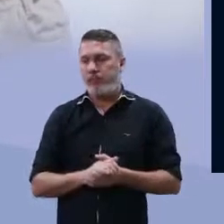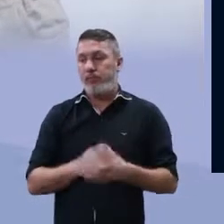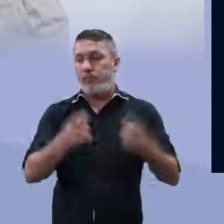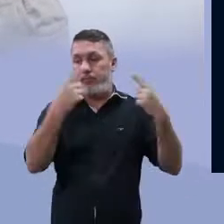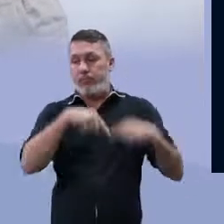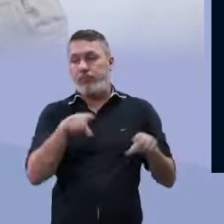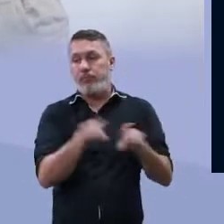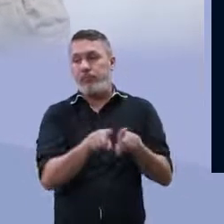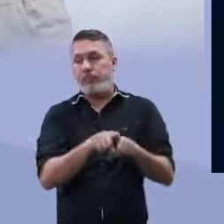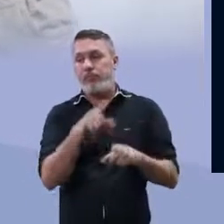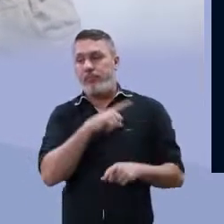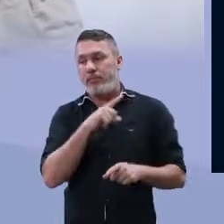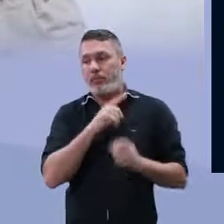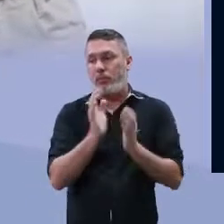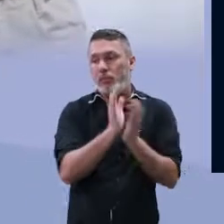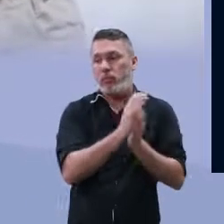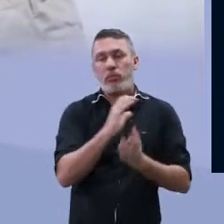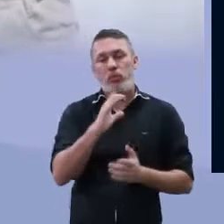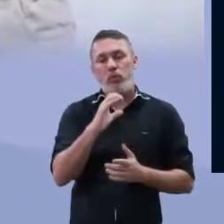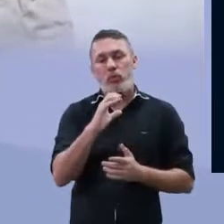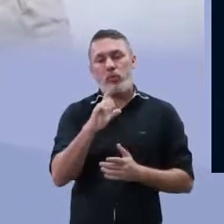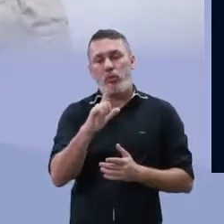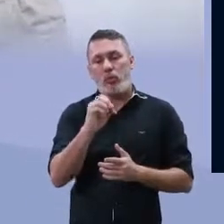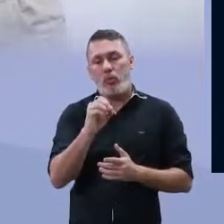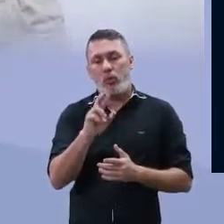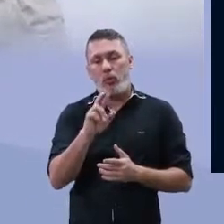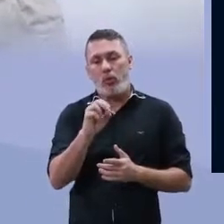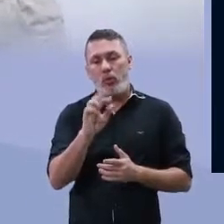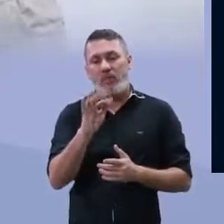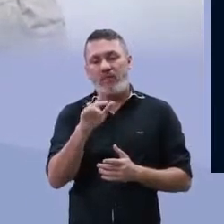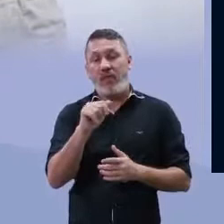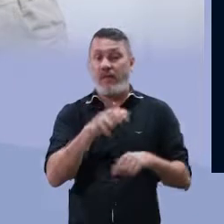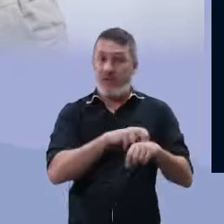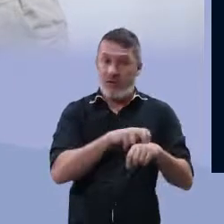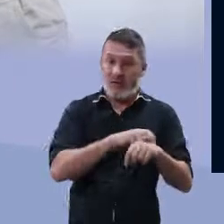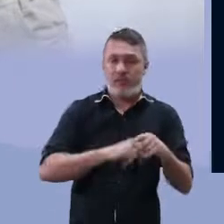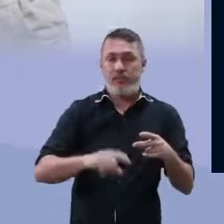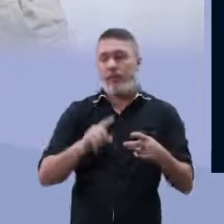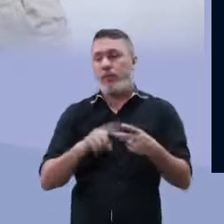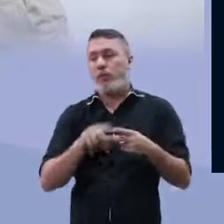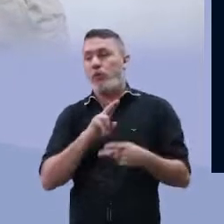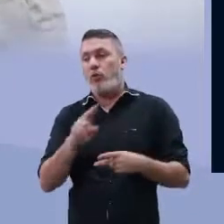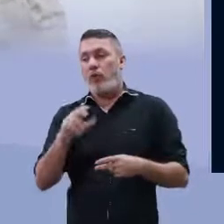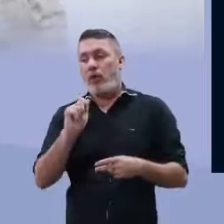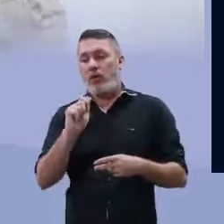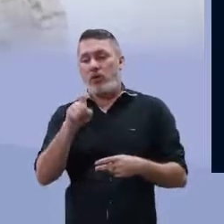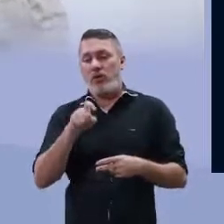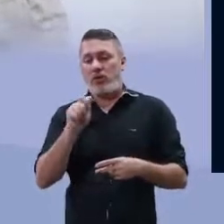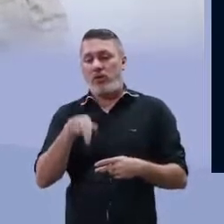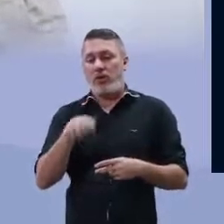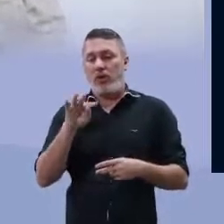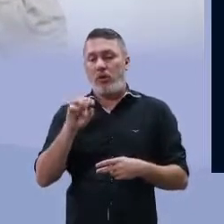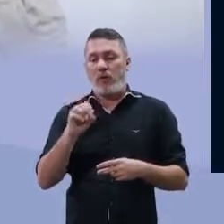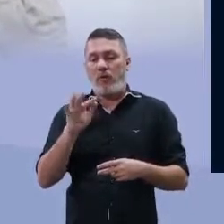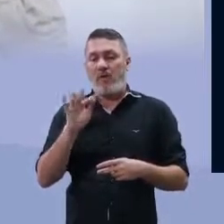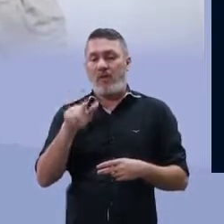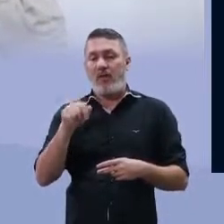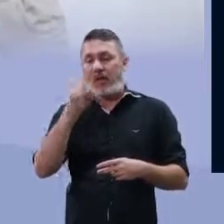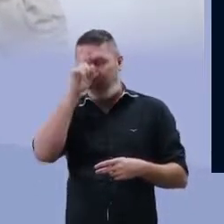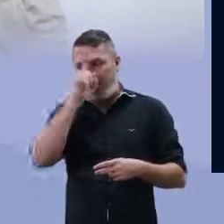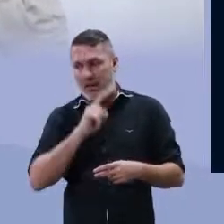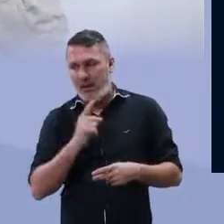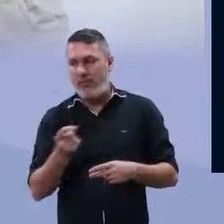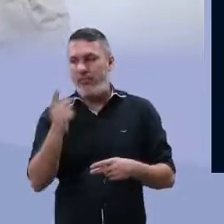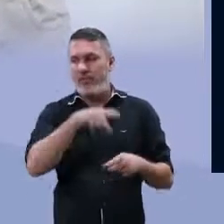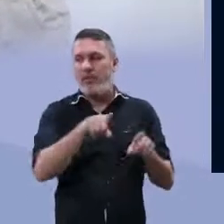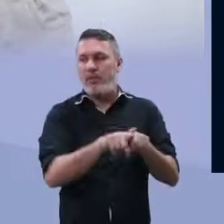cloroplastos. Então vão apresentar a clorofila, que é um pigmento verde, a xantofila, que é um pigmento amarelado, amarronzado,